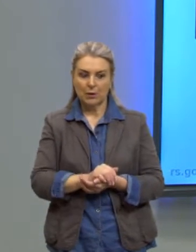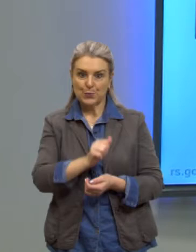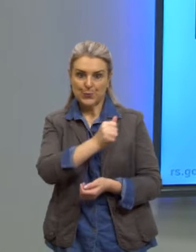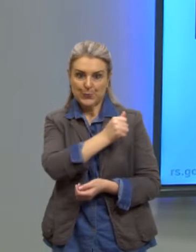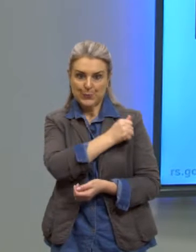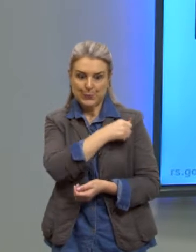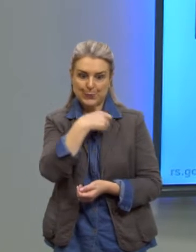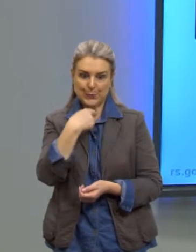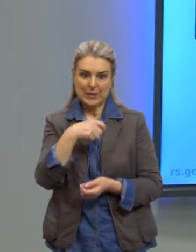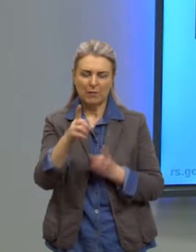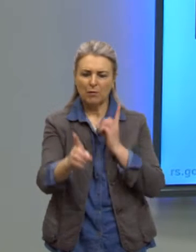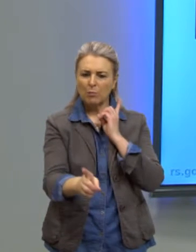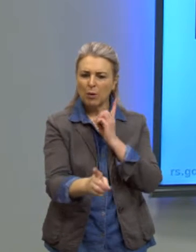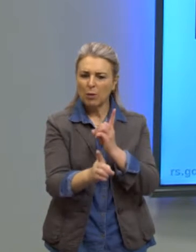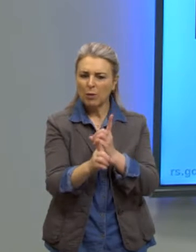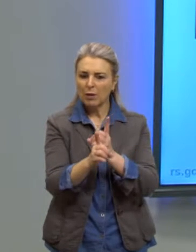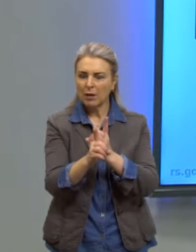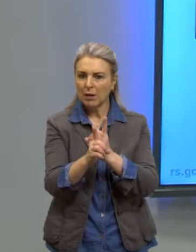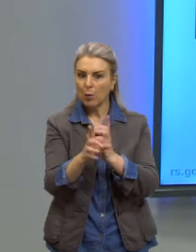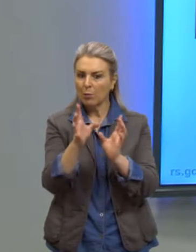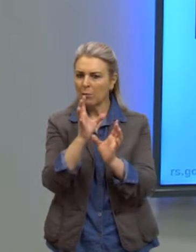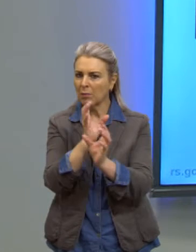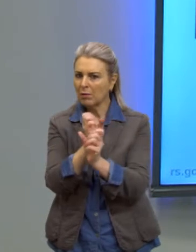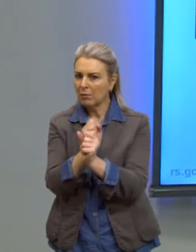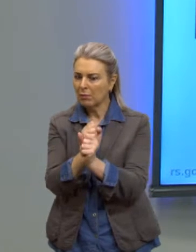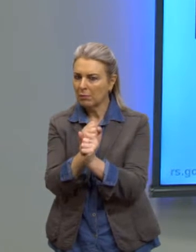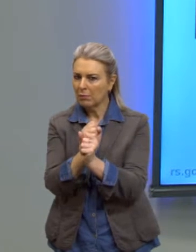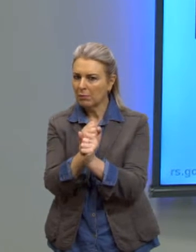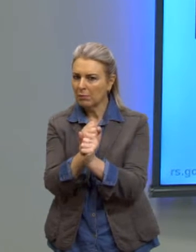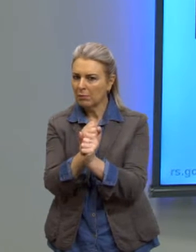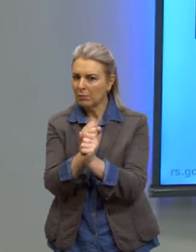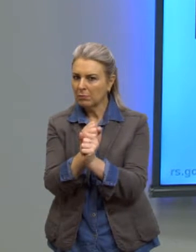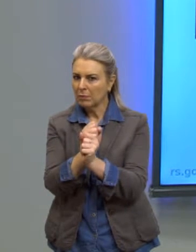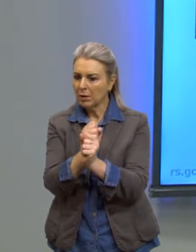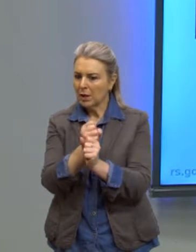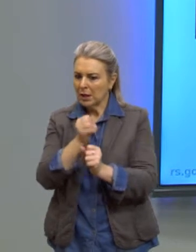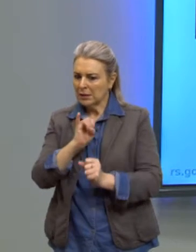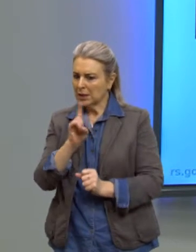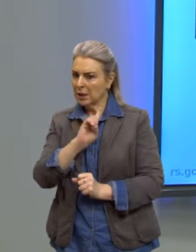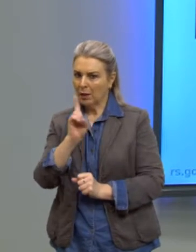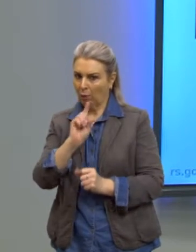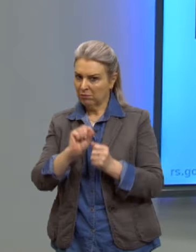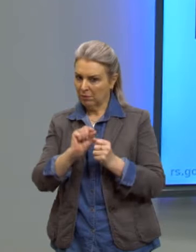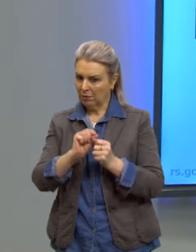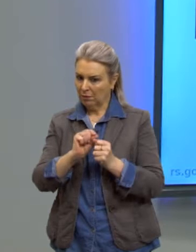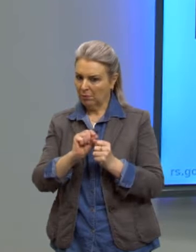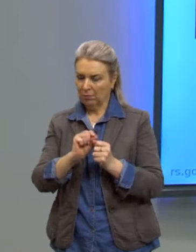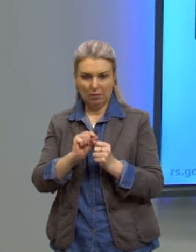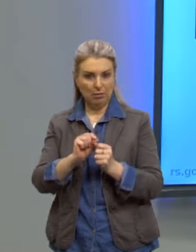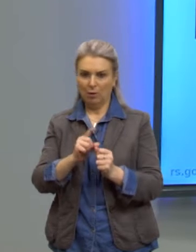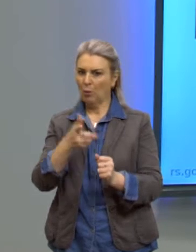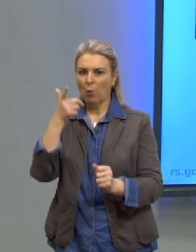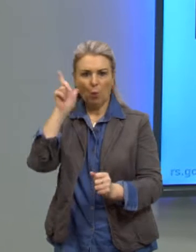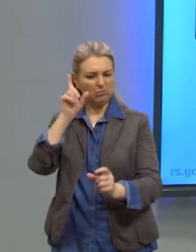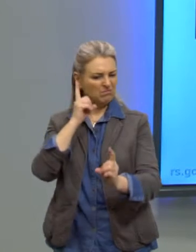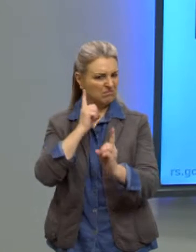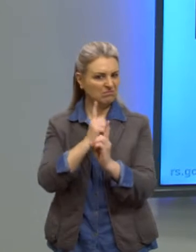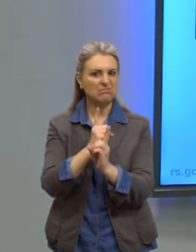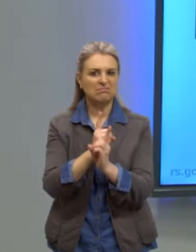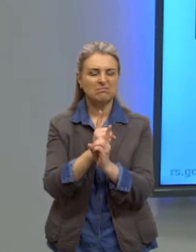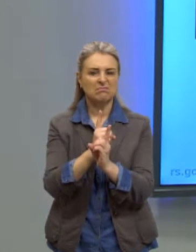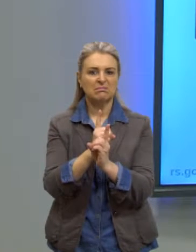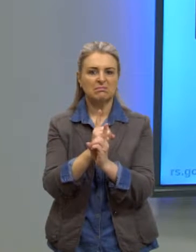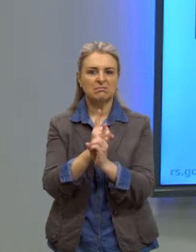uma soma sobre a pena de quê? Se não encontrassem a soma daqueles números, eles